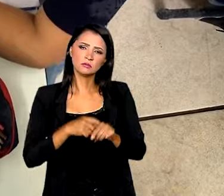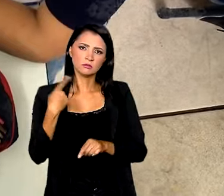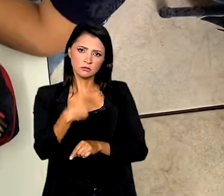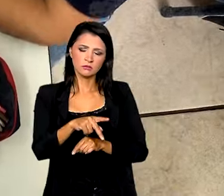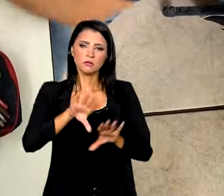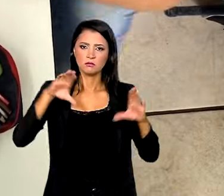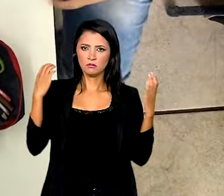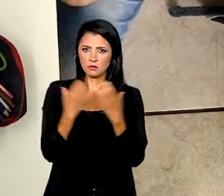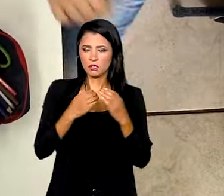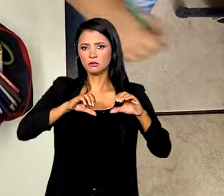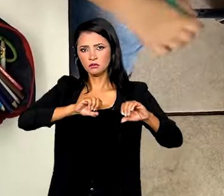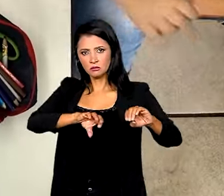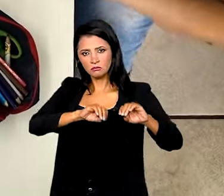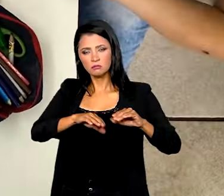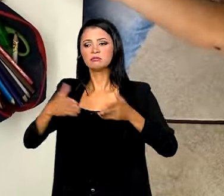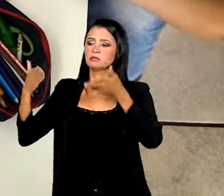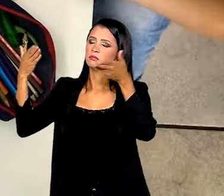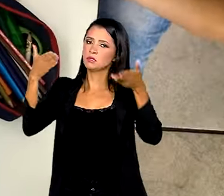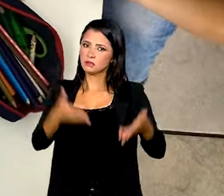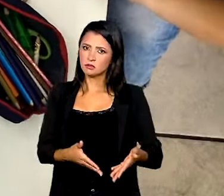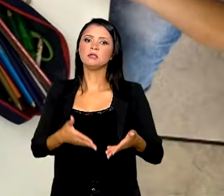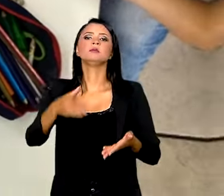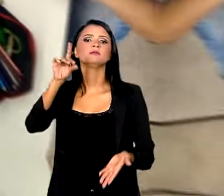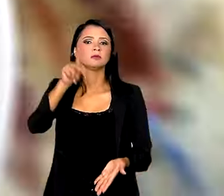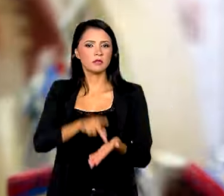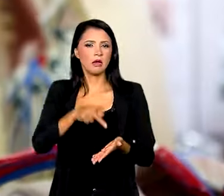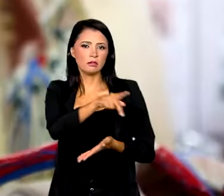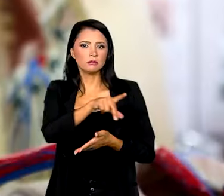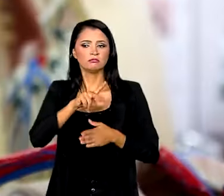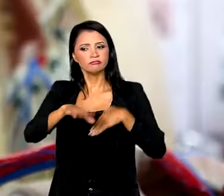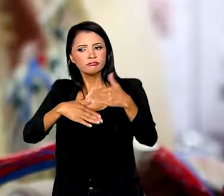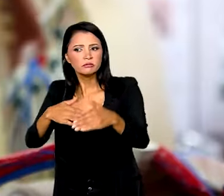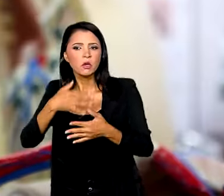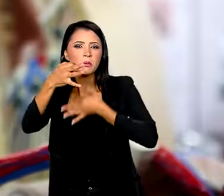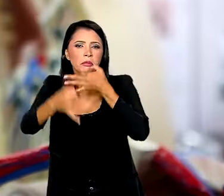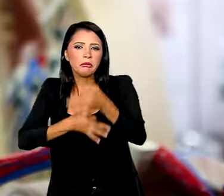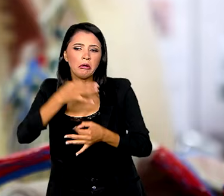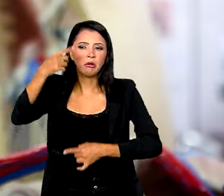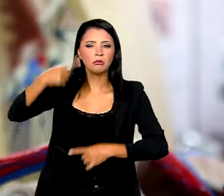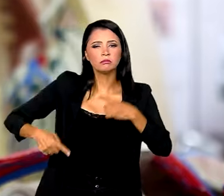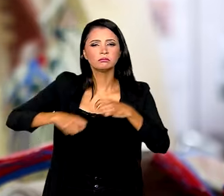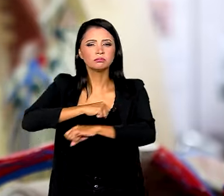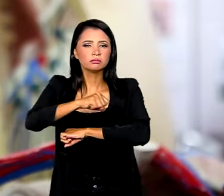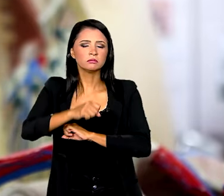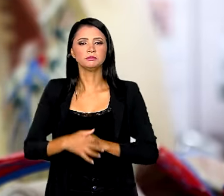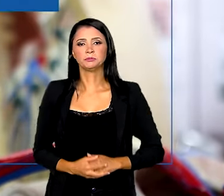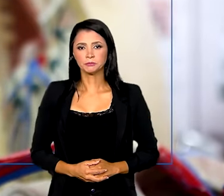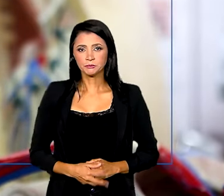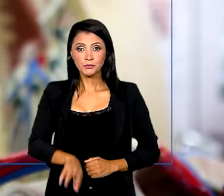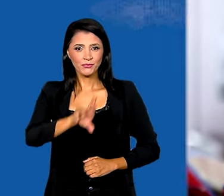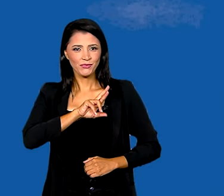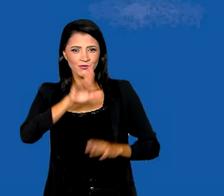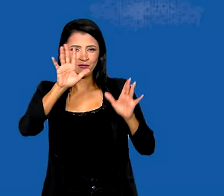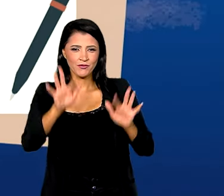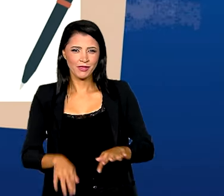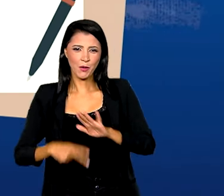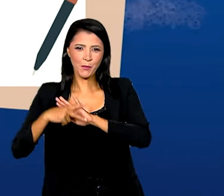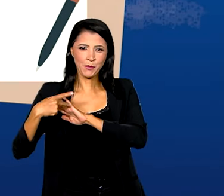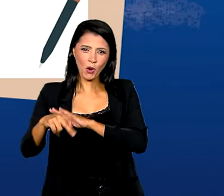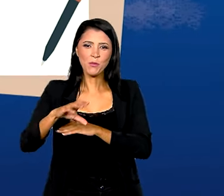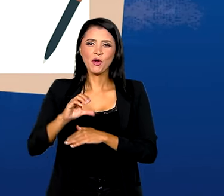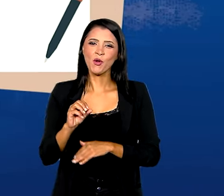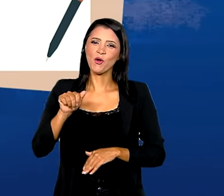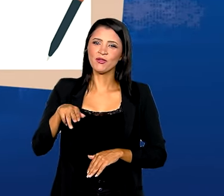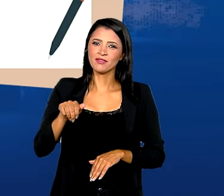envolvidos na comunidade educativa participem ativamente desses processos de debate. O